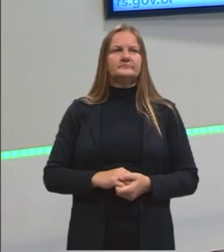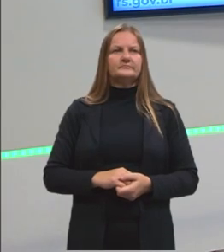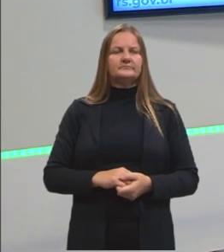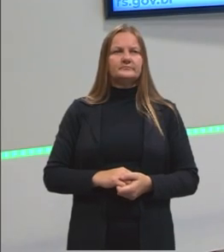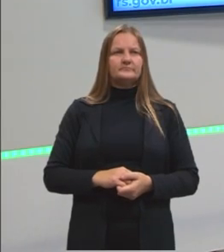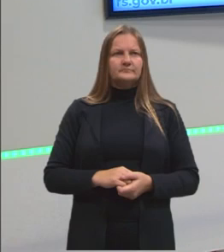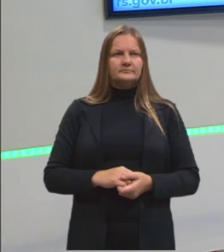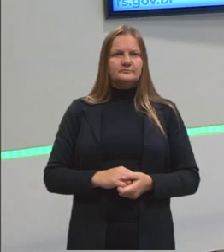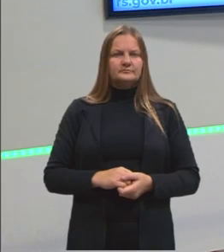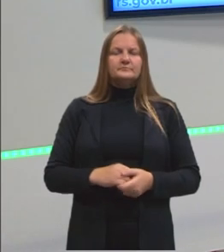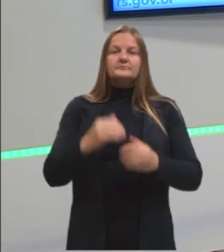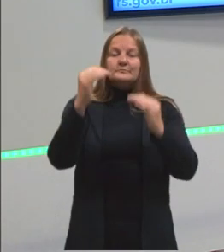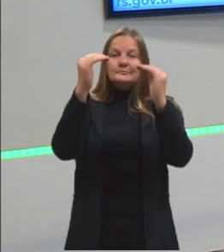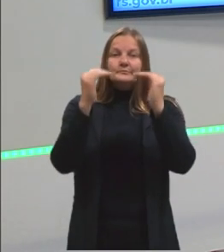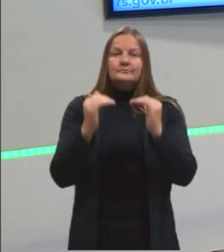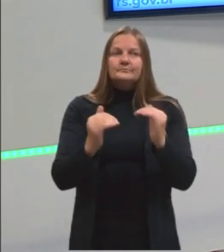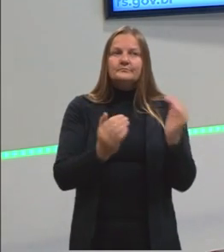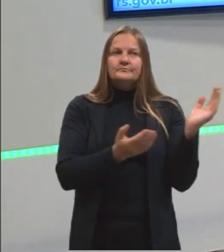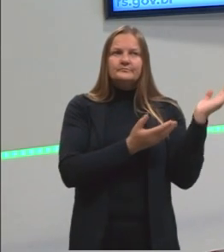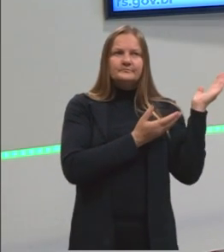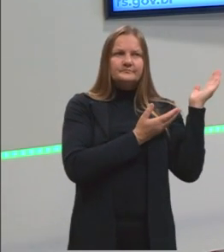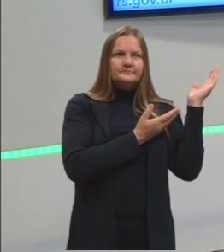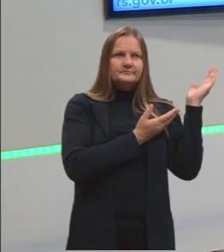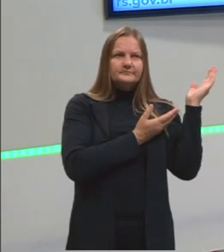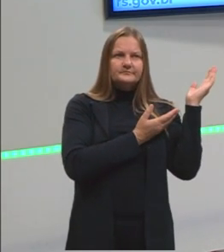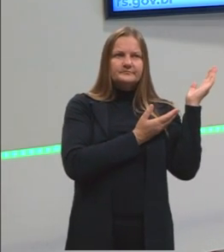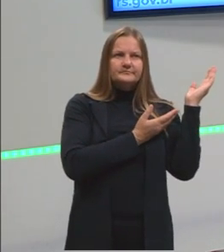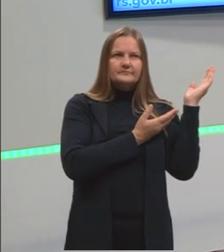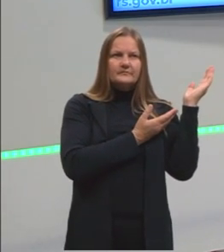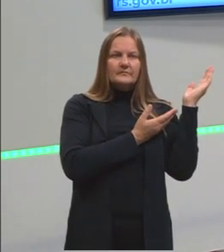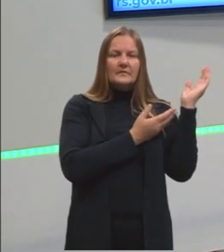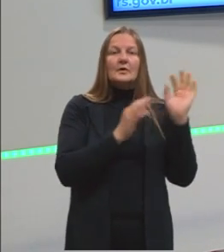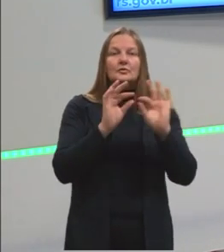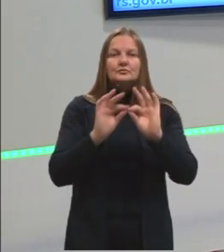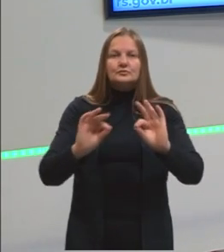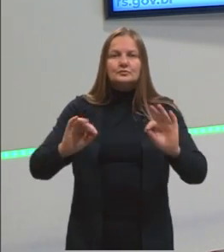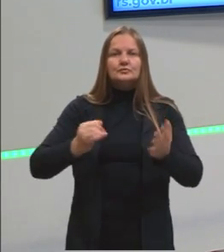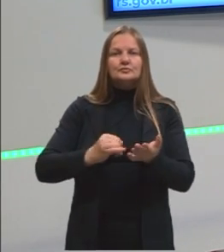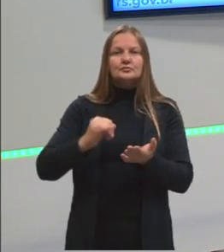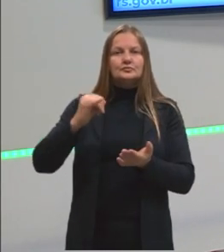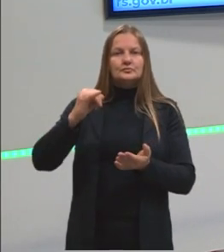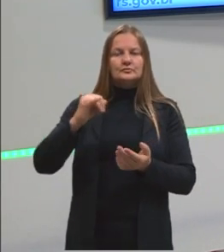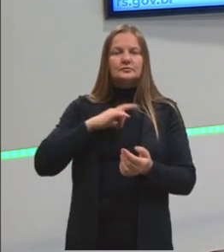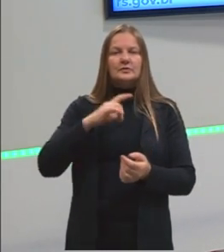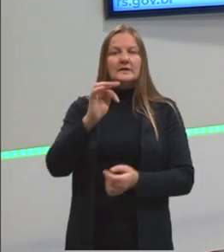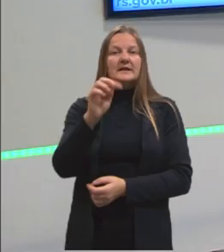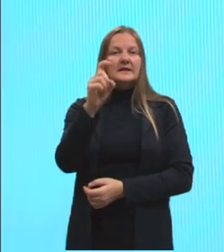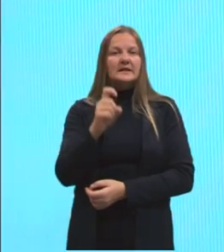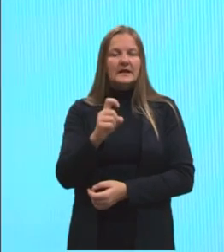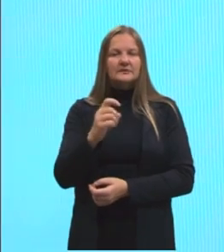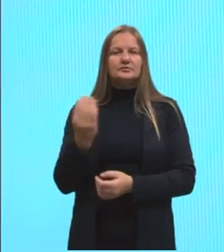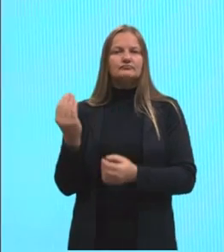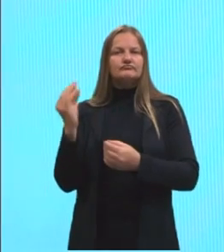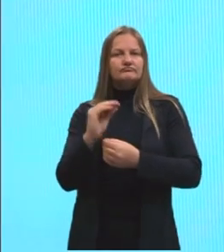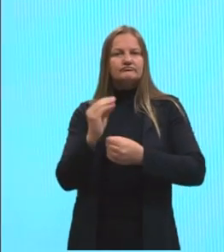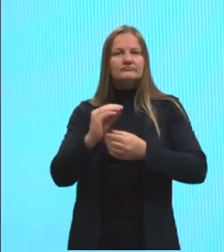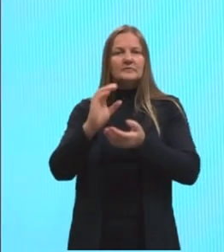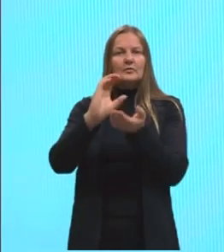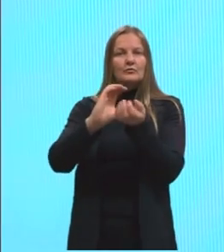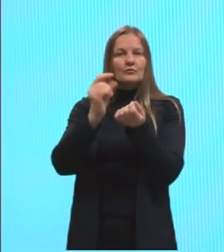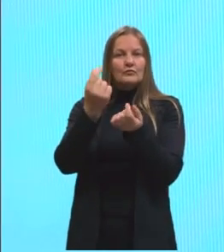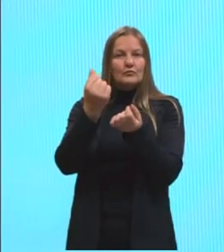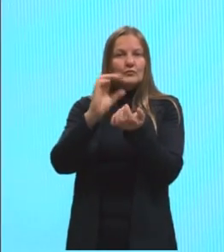Aqui abaixo, nós temos também, né? Falando já do juro simples, a taxa de juro, ela incide sobre o capital